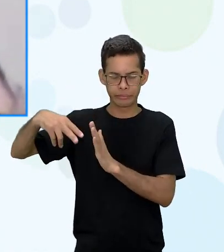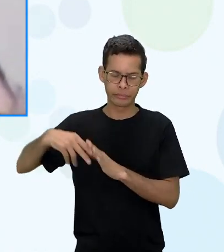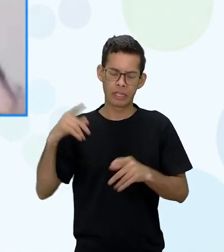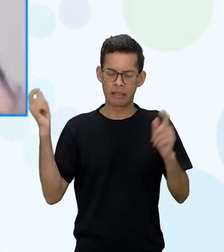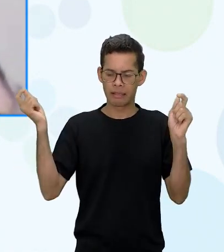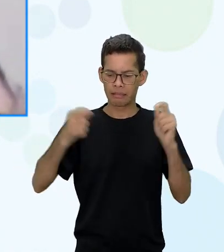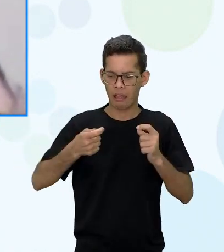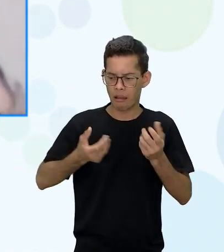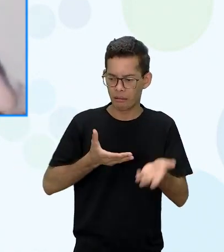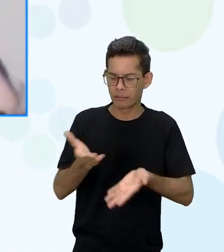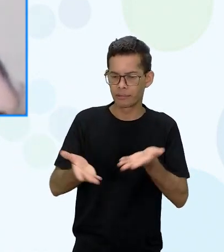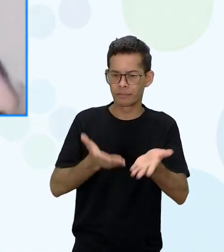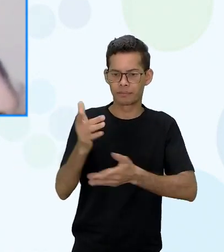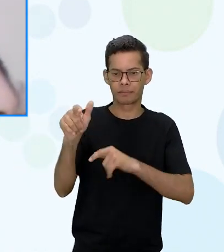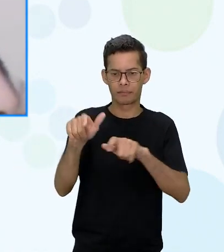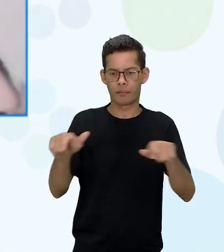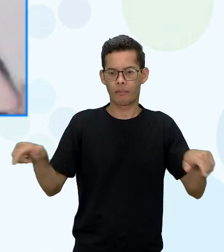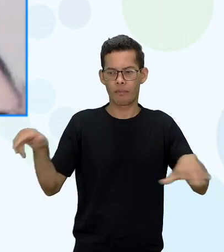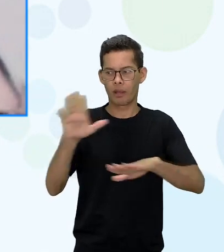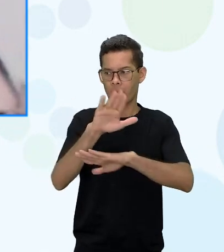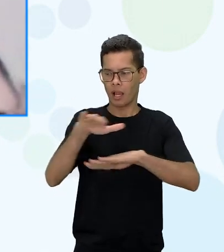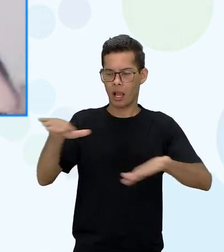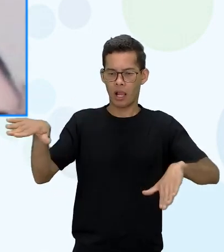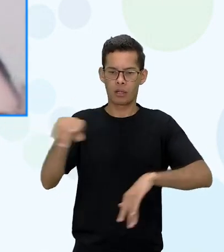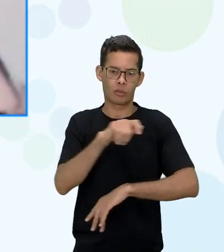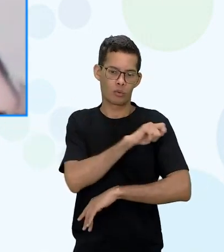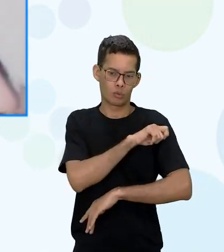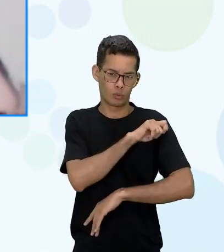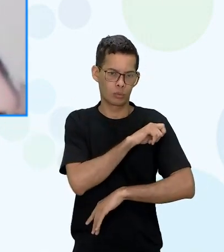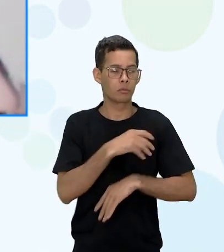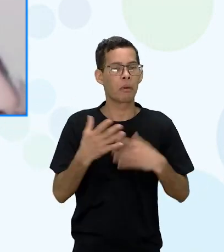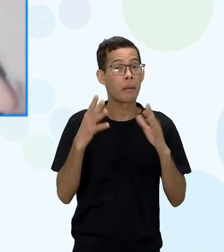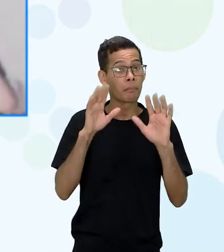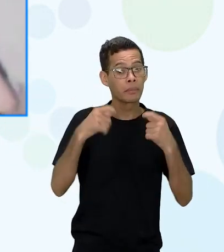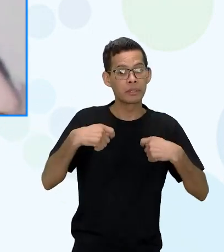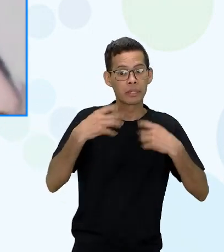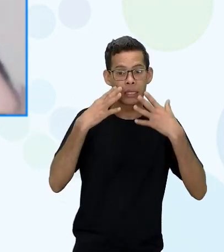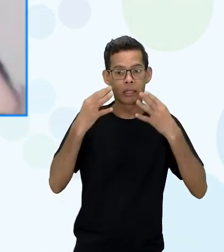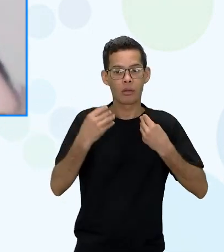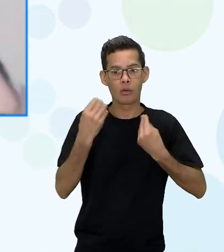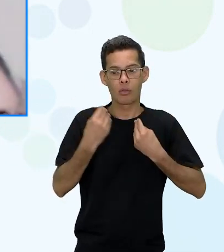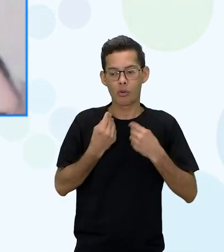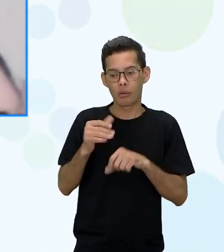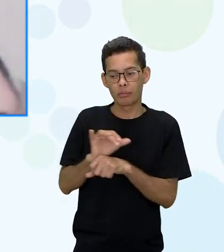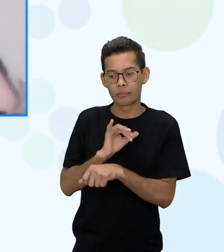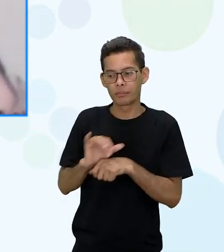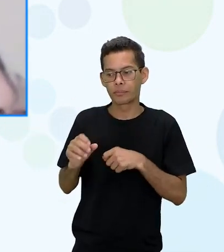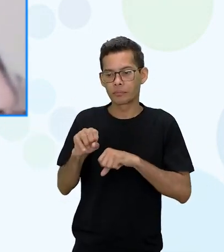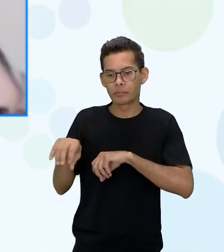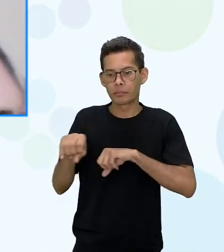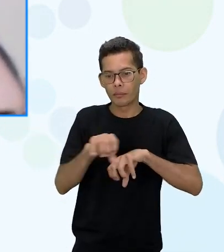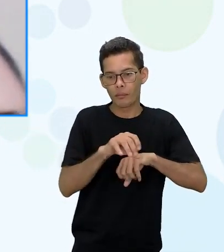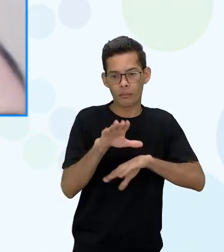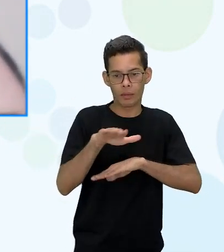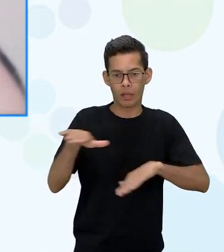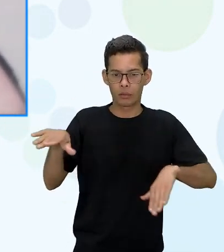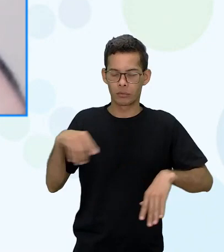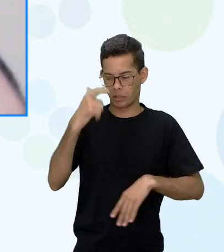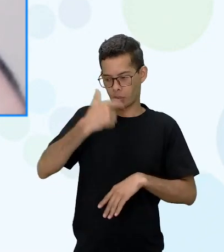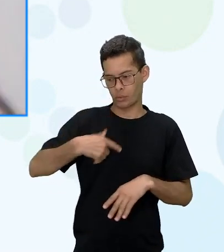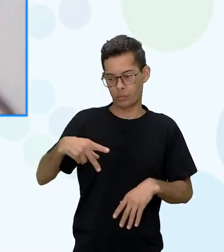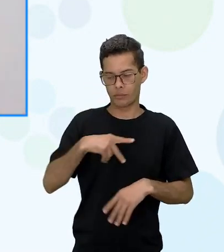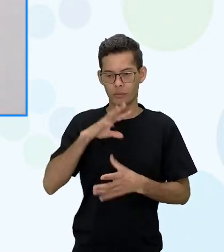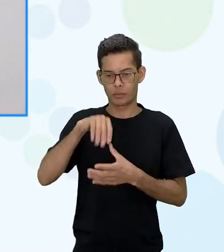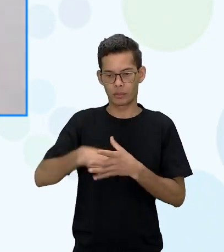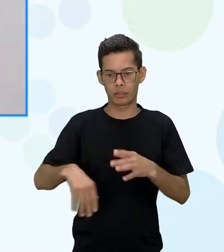aluno mas a gente tem que ver como que passar isso pro nosso aluno hoje na escola eu conhecendo como professora da sala de leitura né